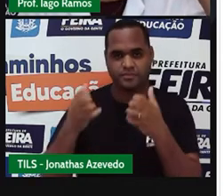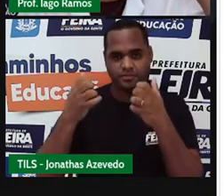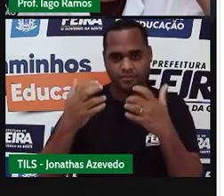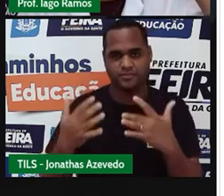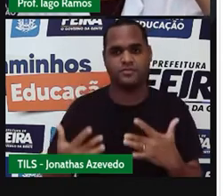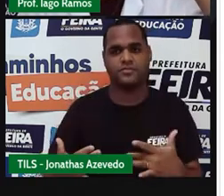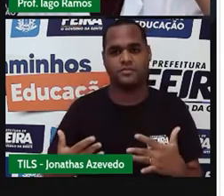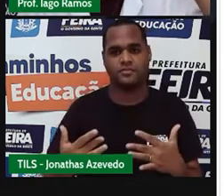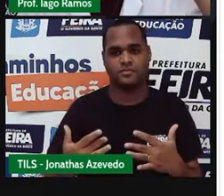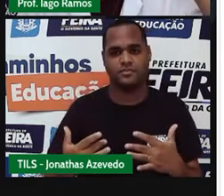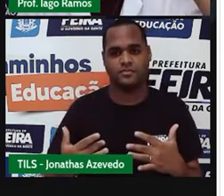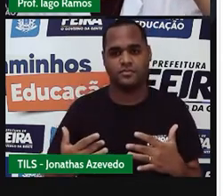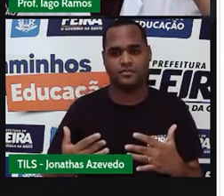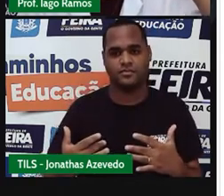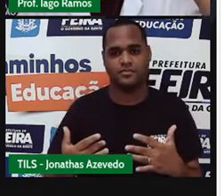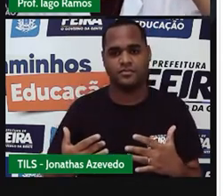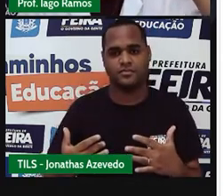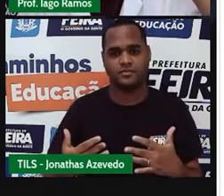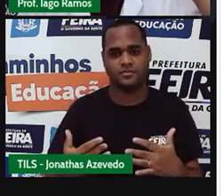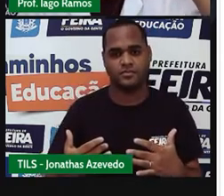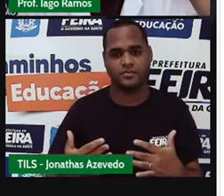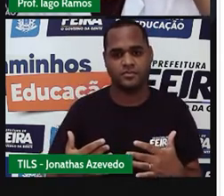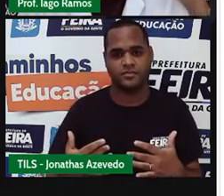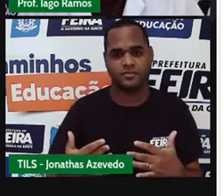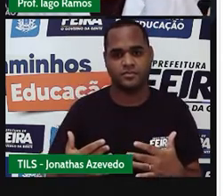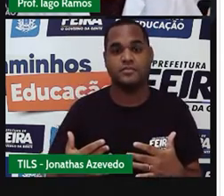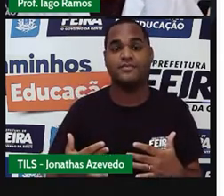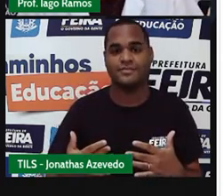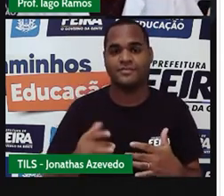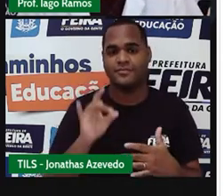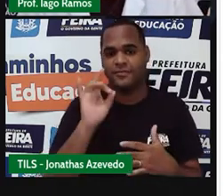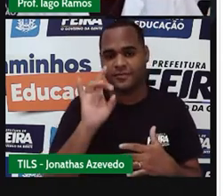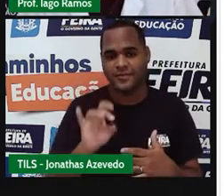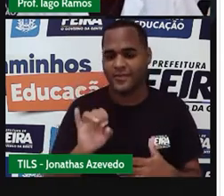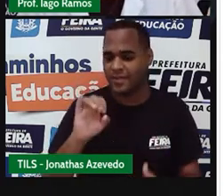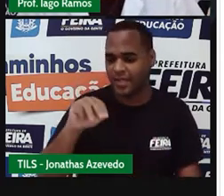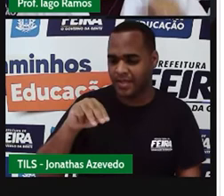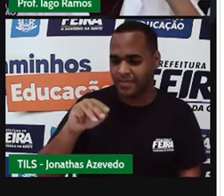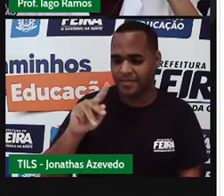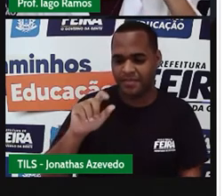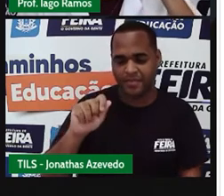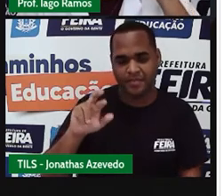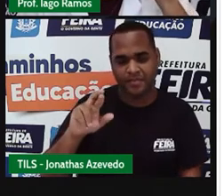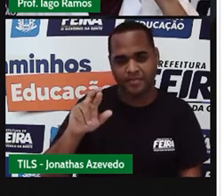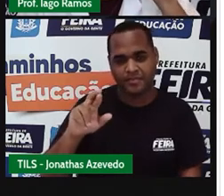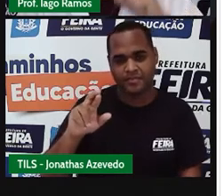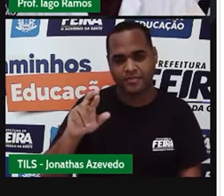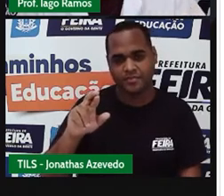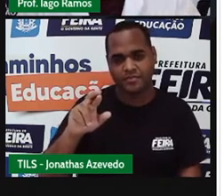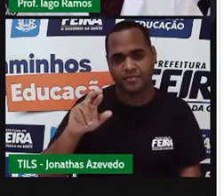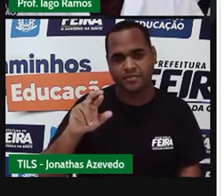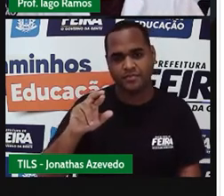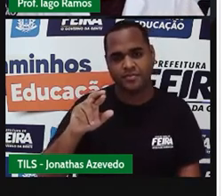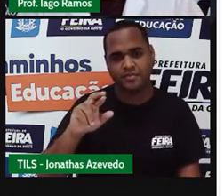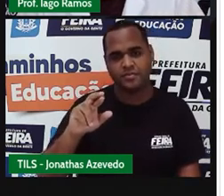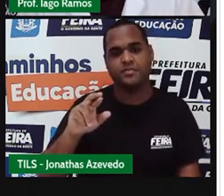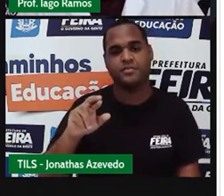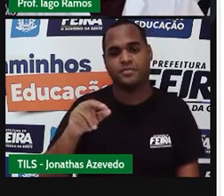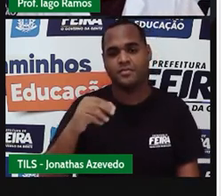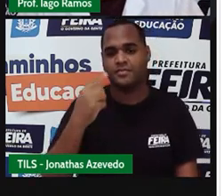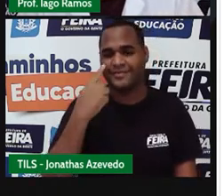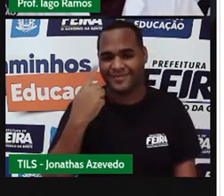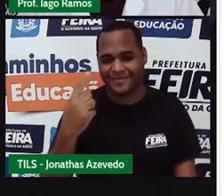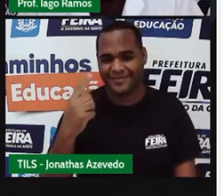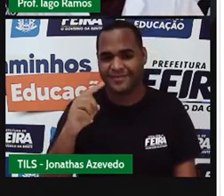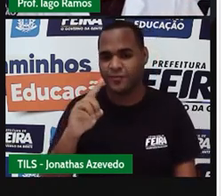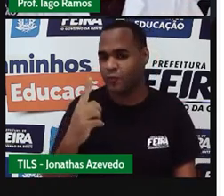pares. Depois começa números ímpares. 1 mais 0 é 1, que é ímpar. 1